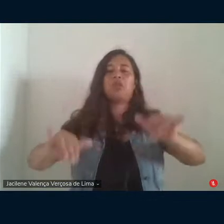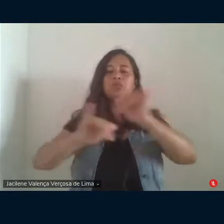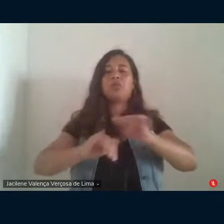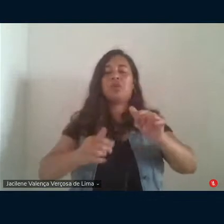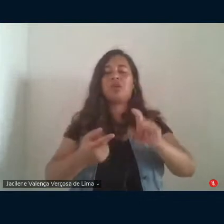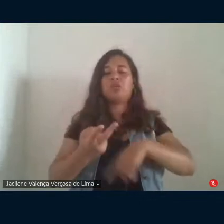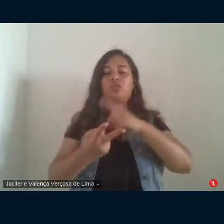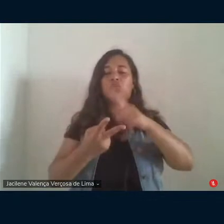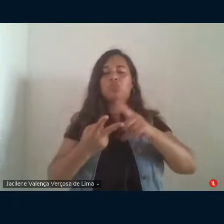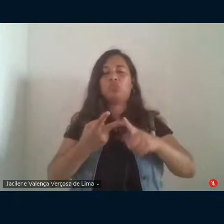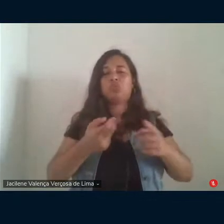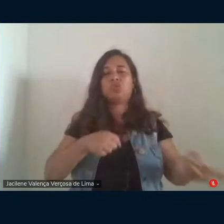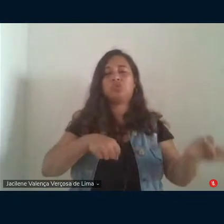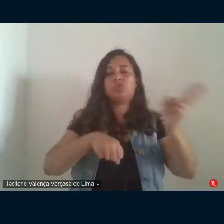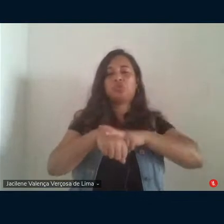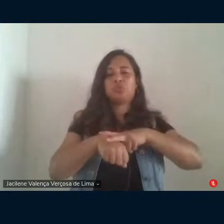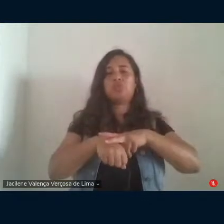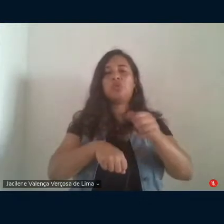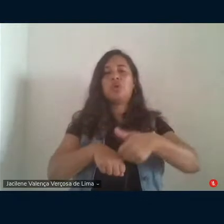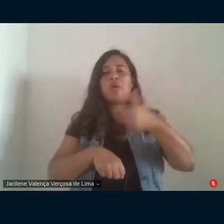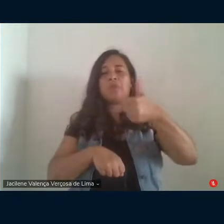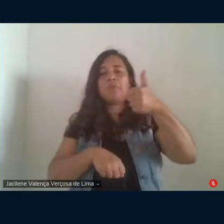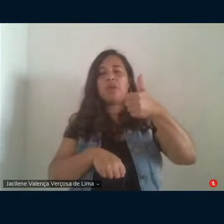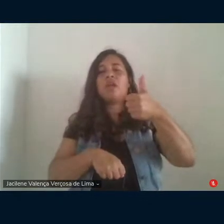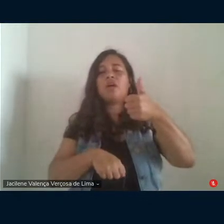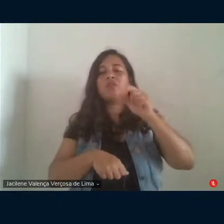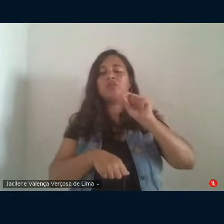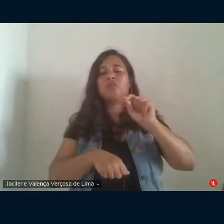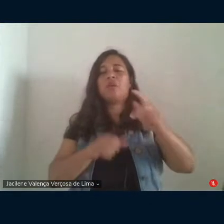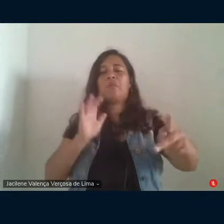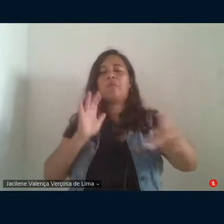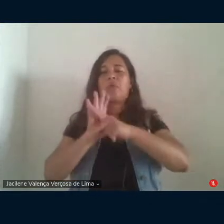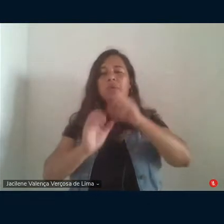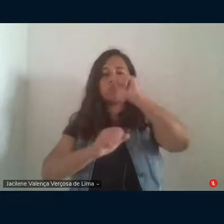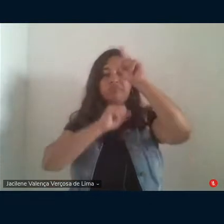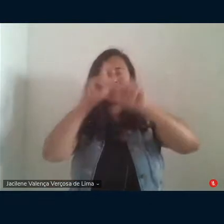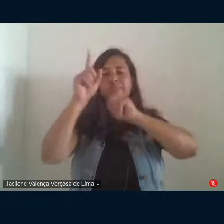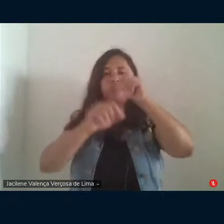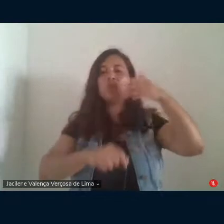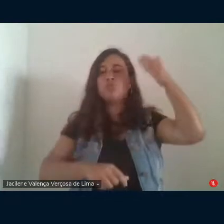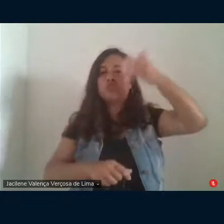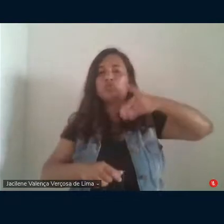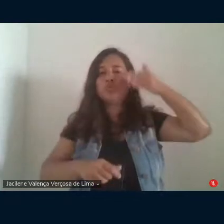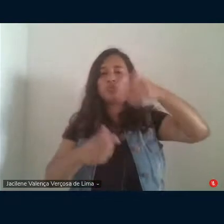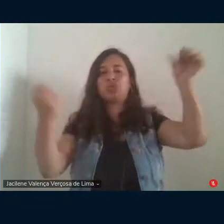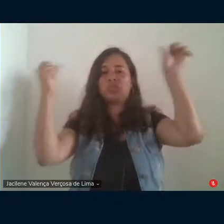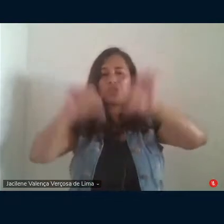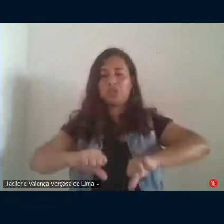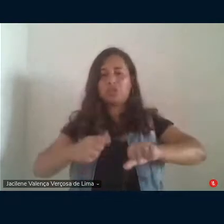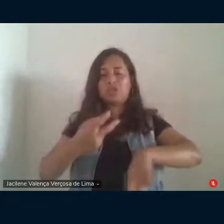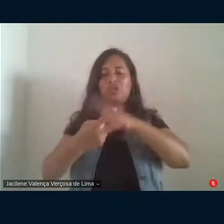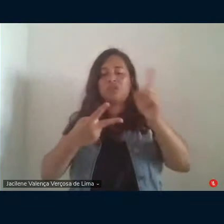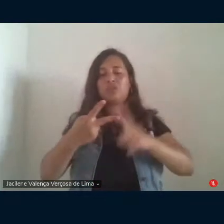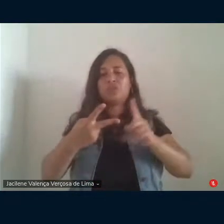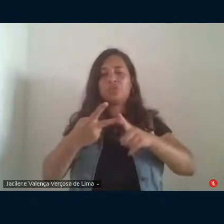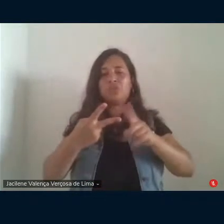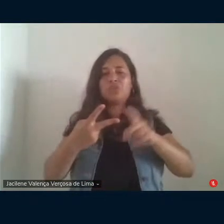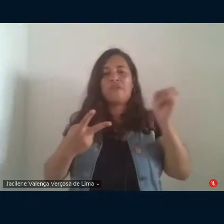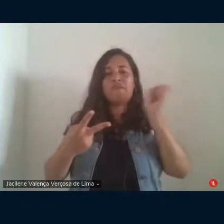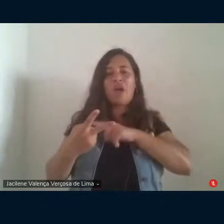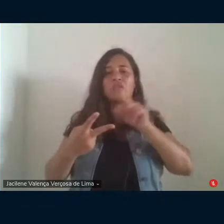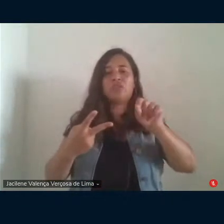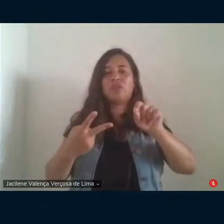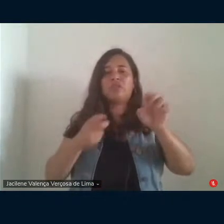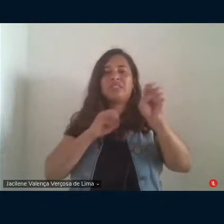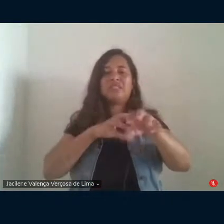faças ao mesmo tempo a primeira diz respeito a própria invenção do discurso de crise a segunda faça é que o ensino superior